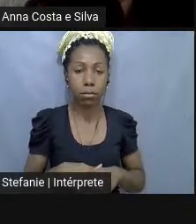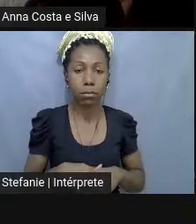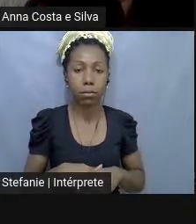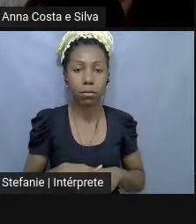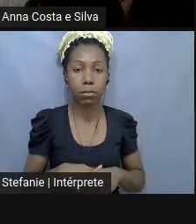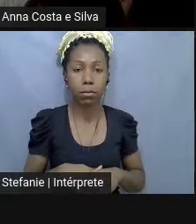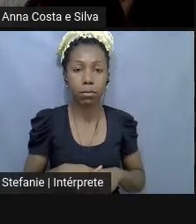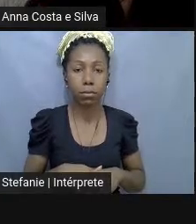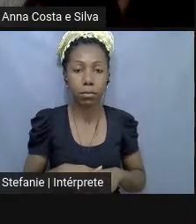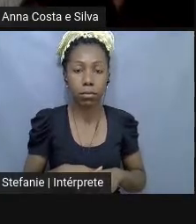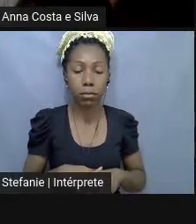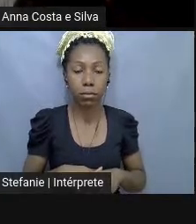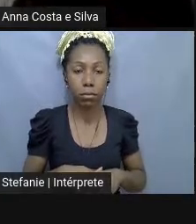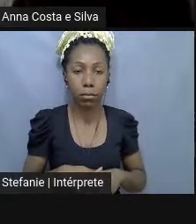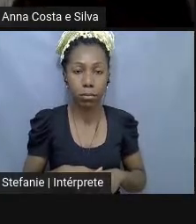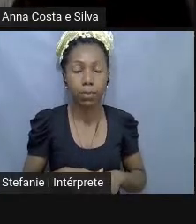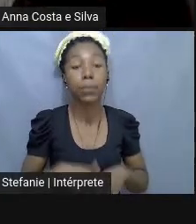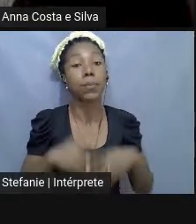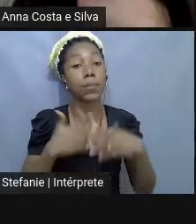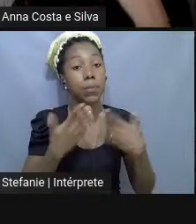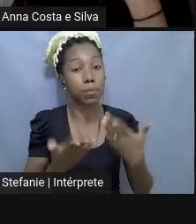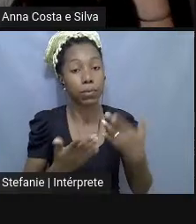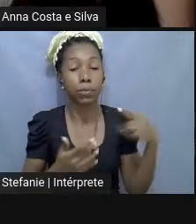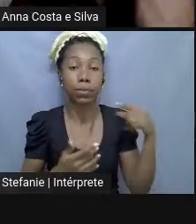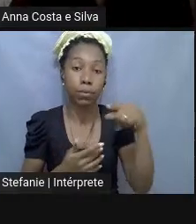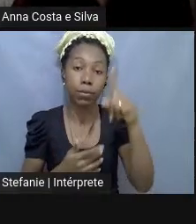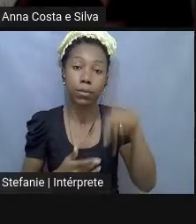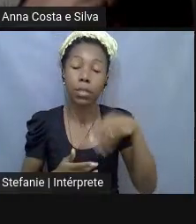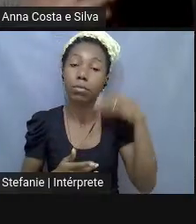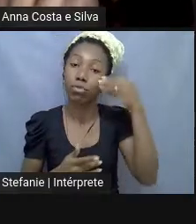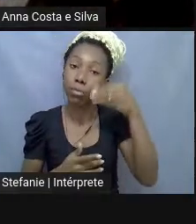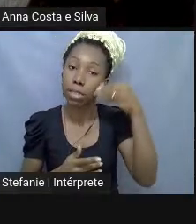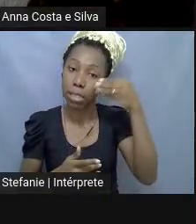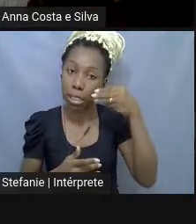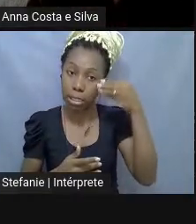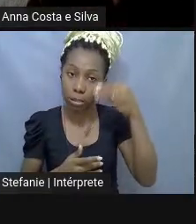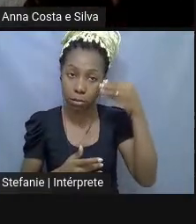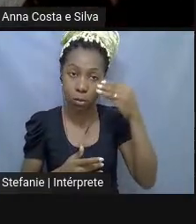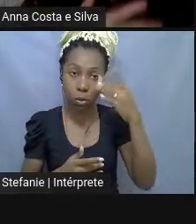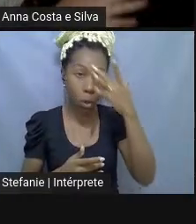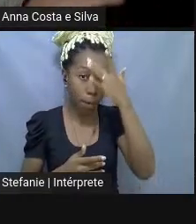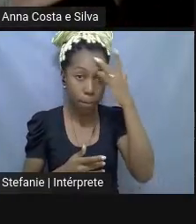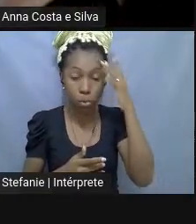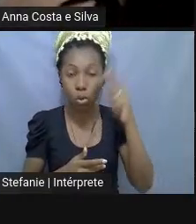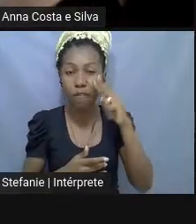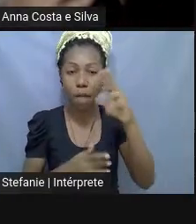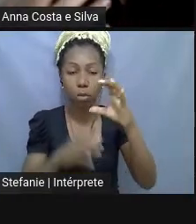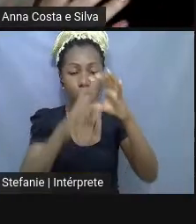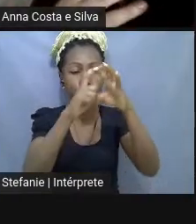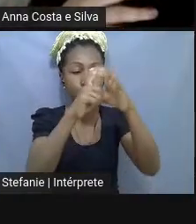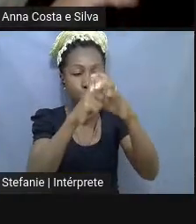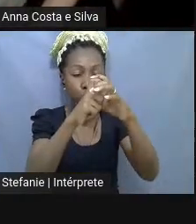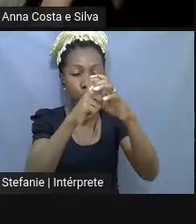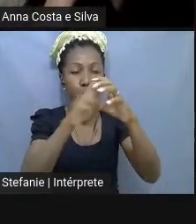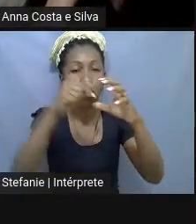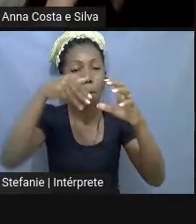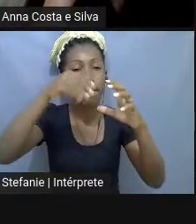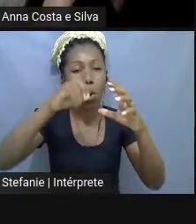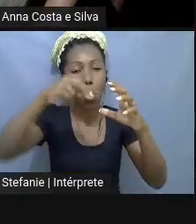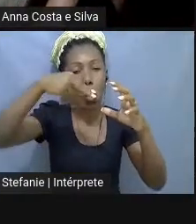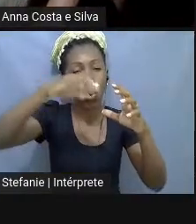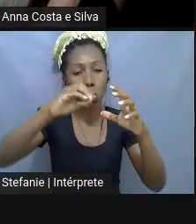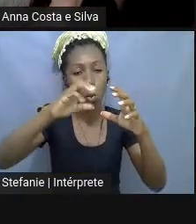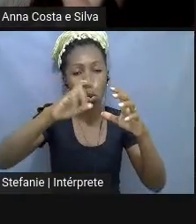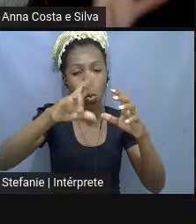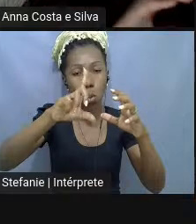Calma. Então, aqui é uma experiência, né? De uma pessoa vendo monóculo, que eu acho uma experiência interessante também,